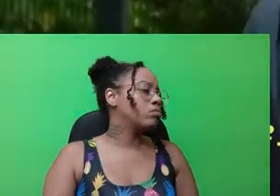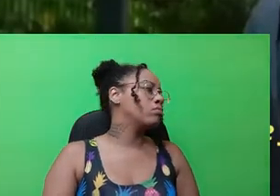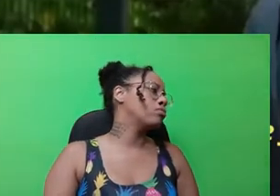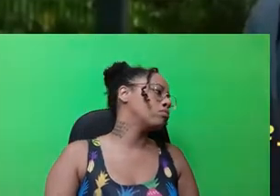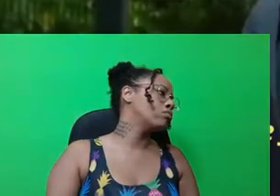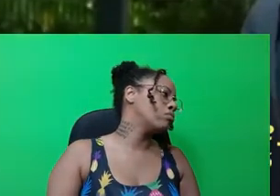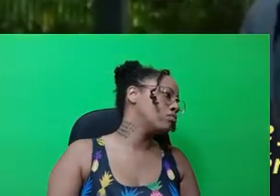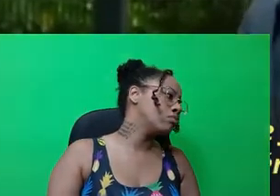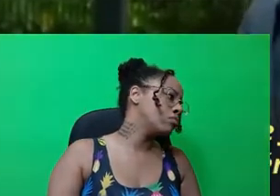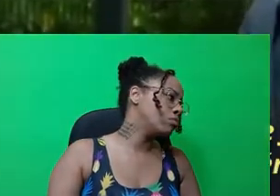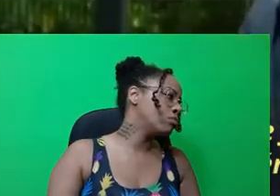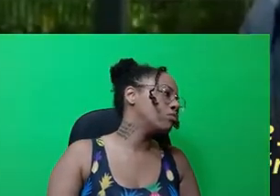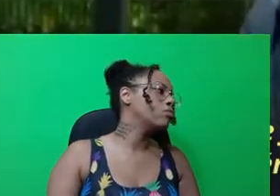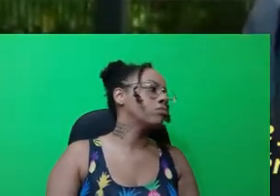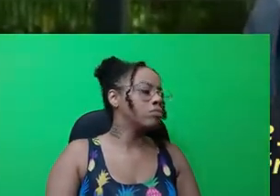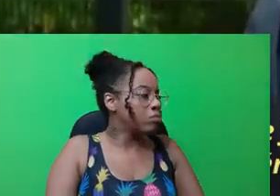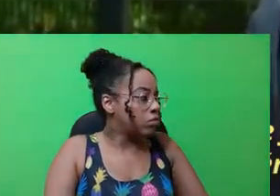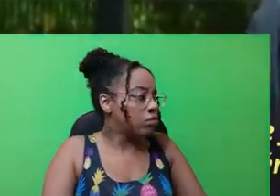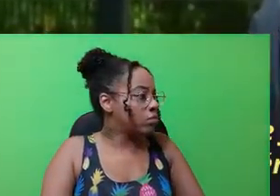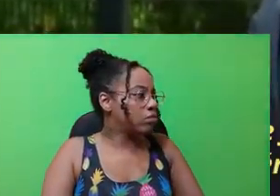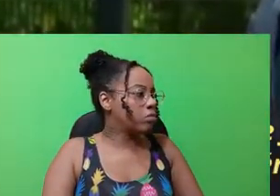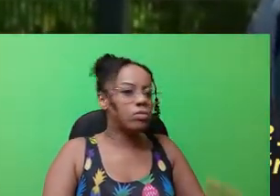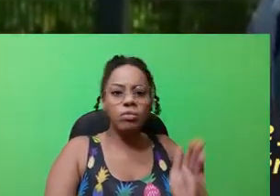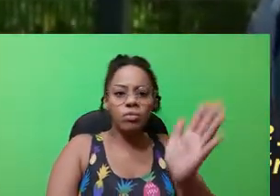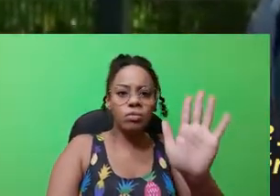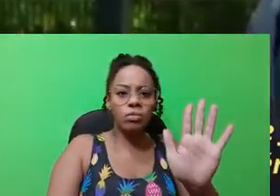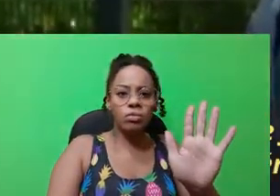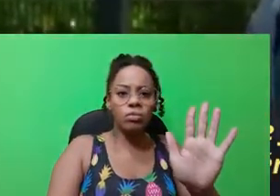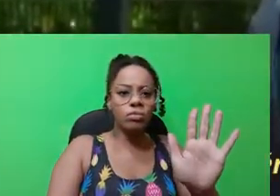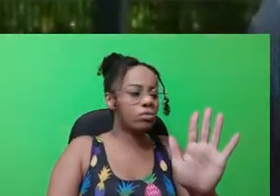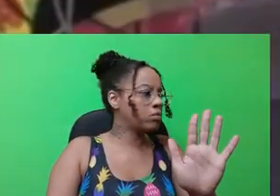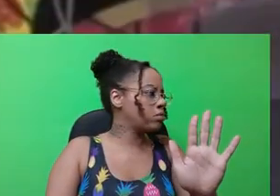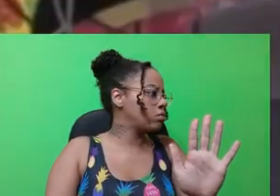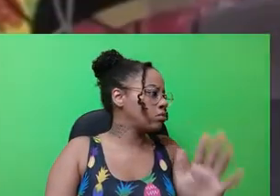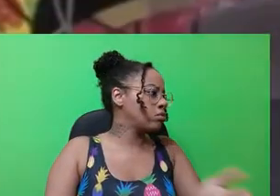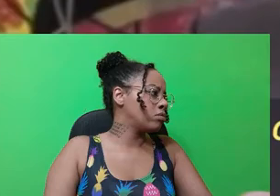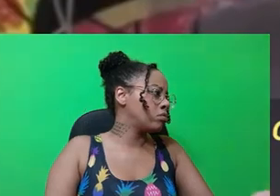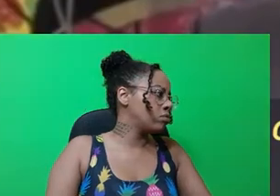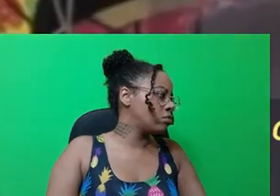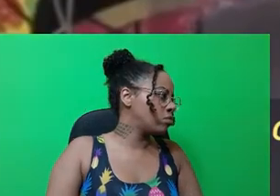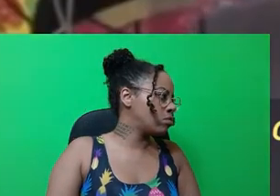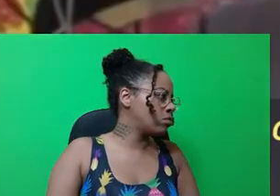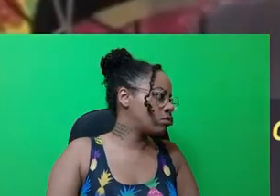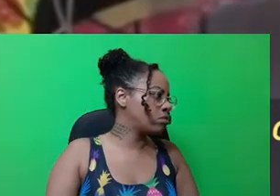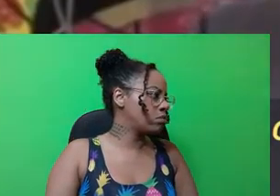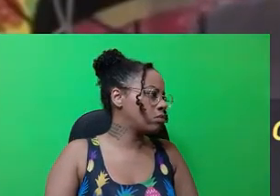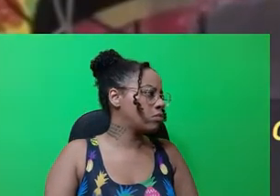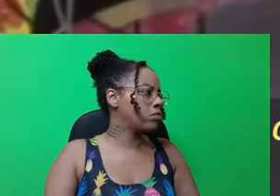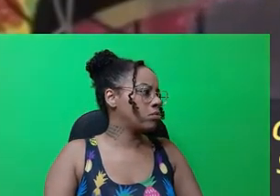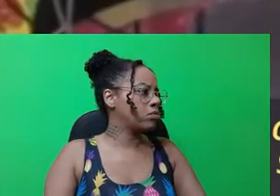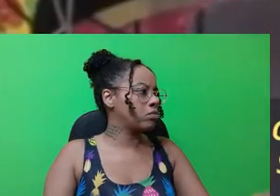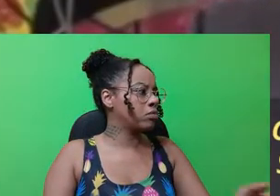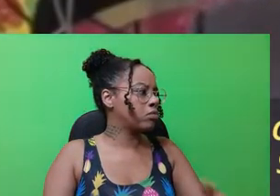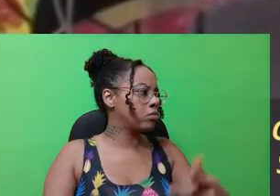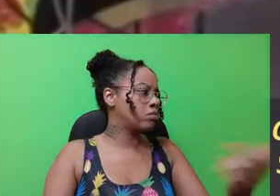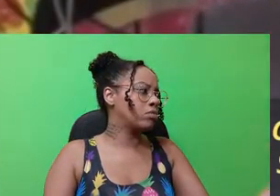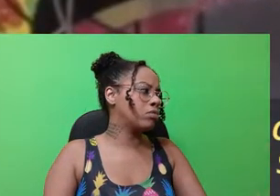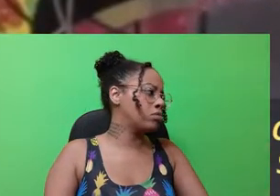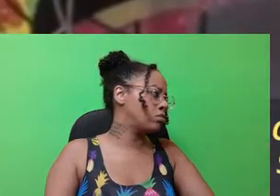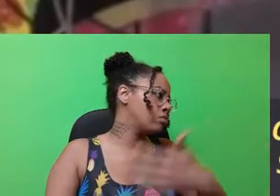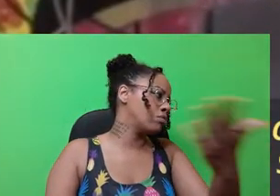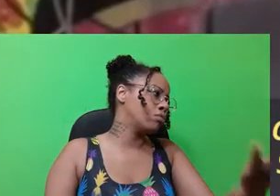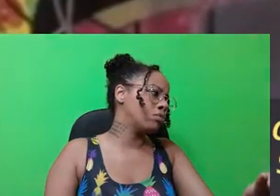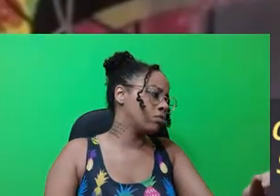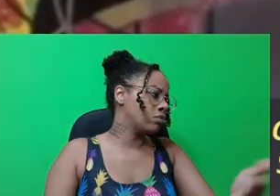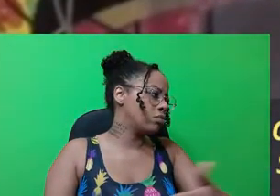Catarina passar um período de férias. Apenas cinco dias, deve ir embora no dia 23. O presidente Jair Bolsonaro segue em férias lá em Santa